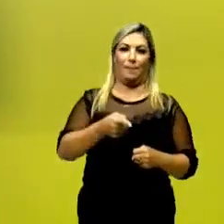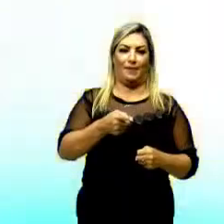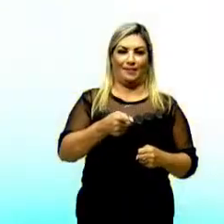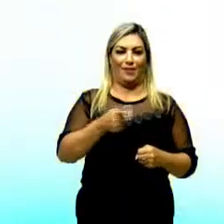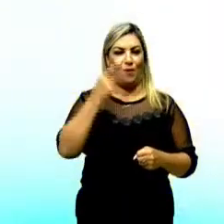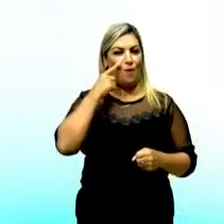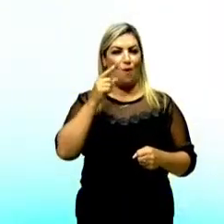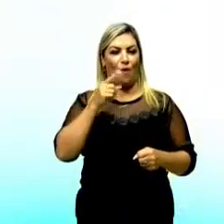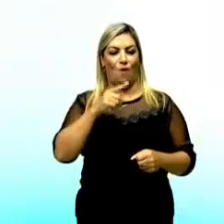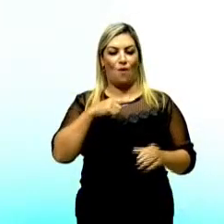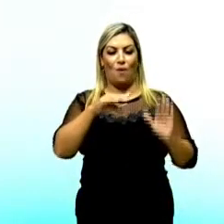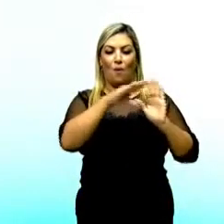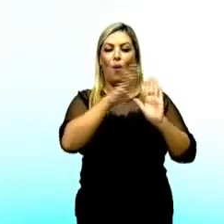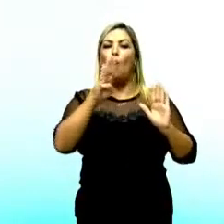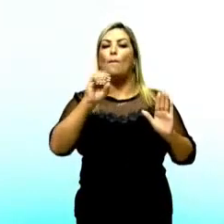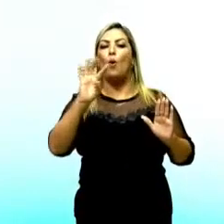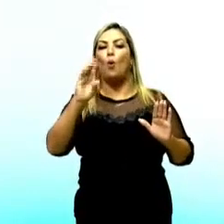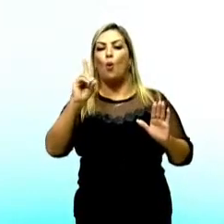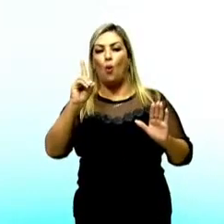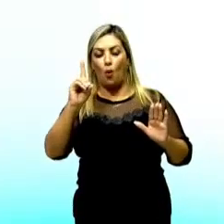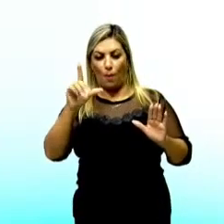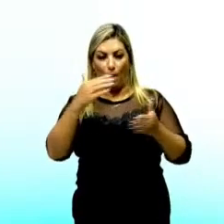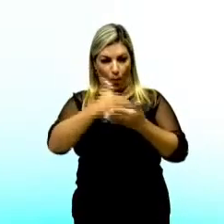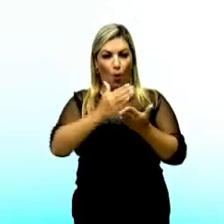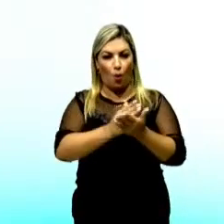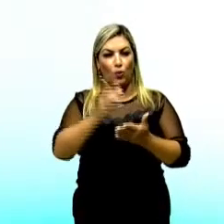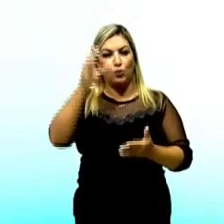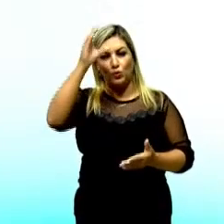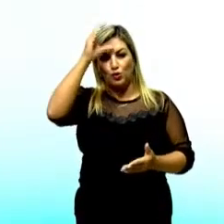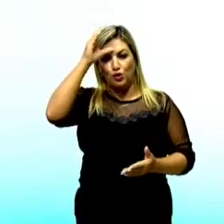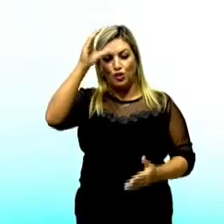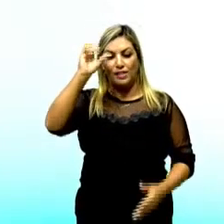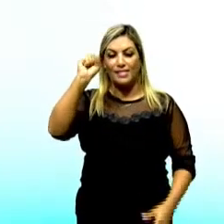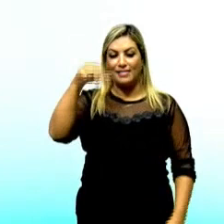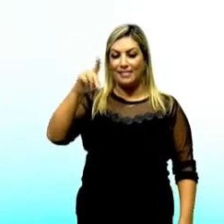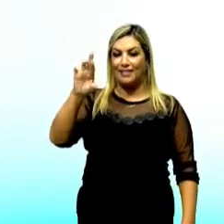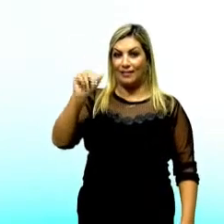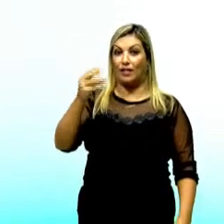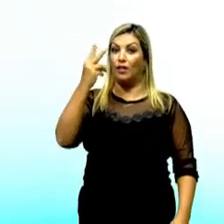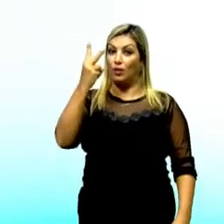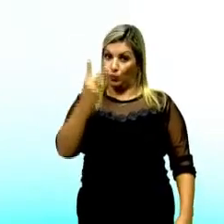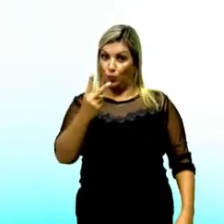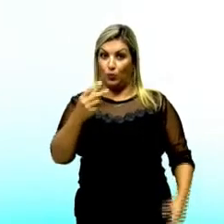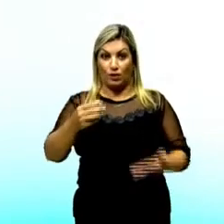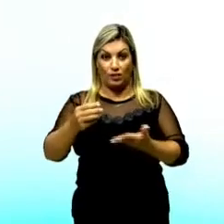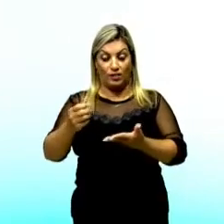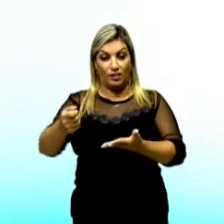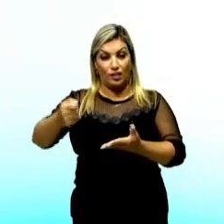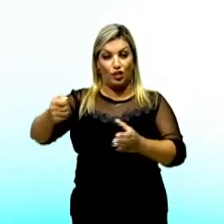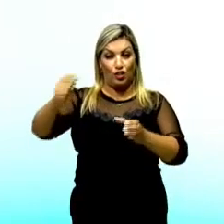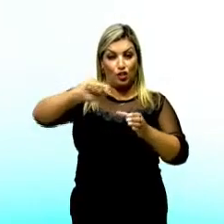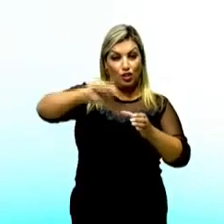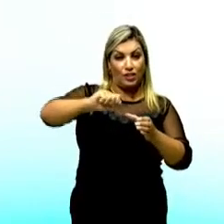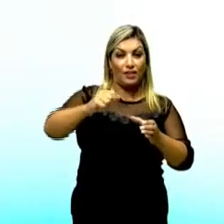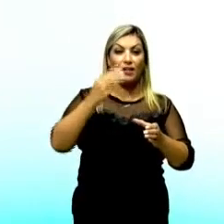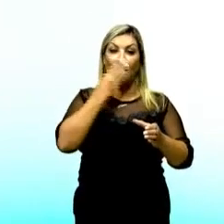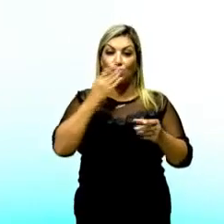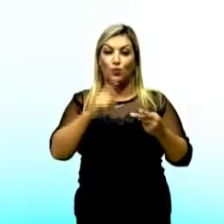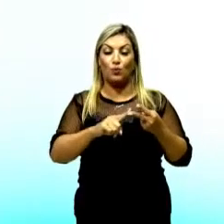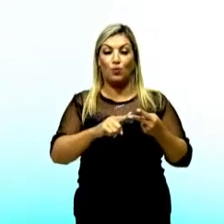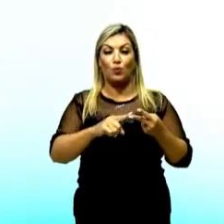Olha o exemplo. O bolo da tia Sandra. 2 xícaras de chá de açúcar, 3 xícaras de farinha de trigo,